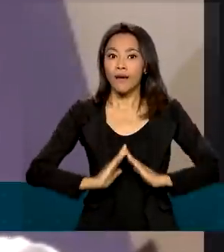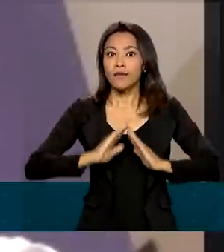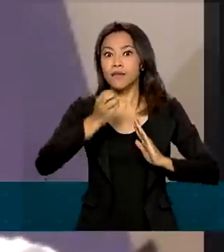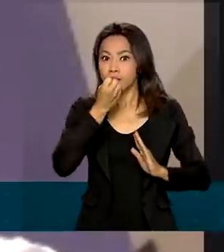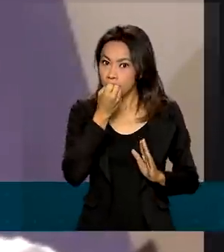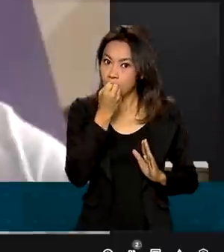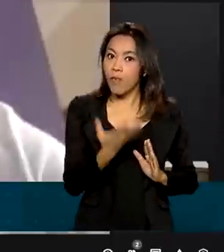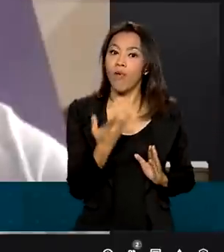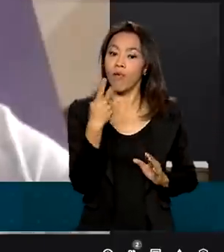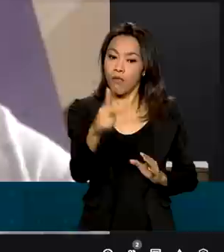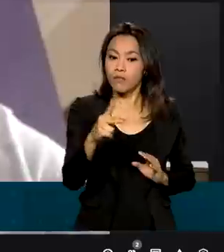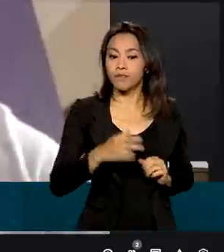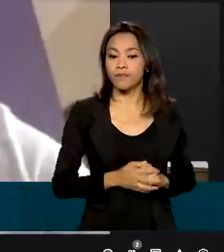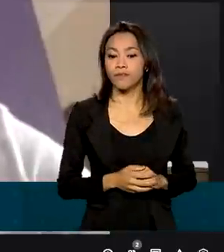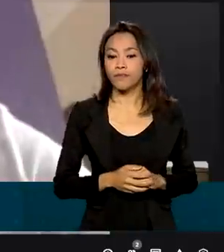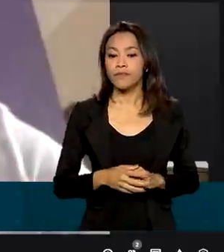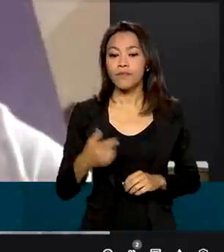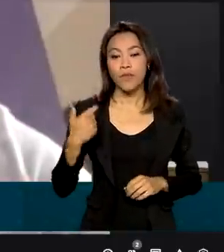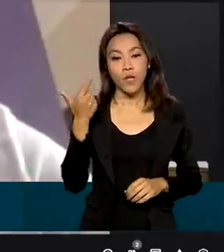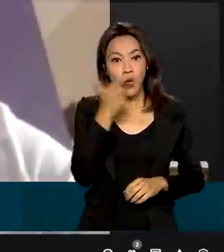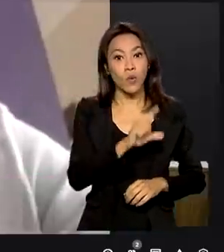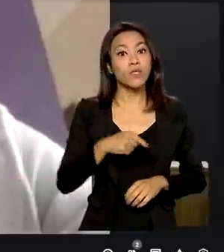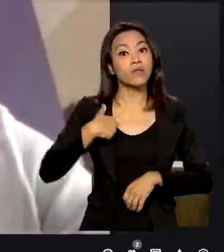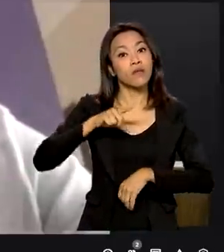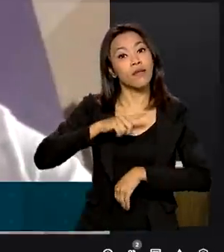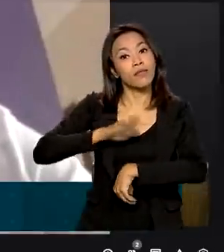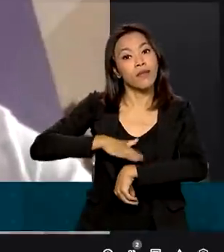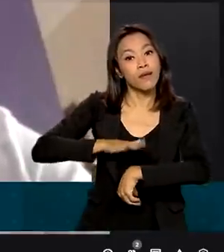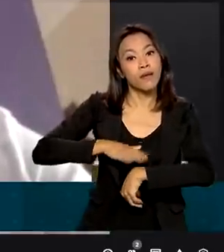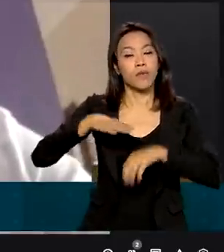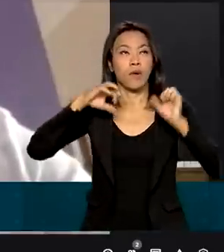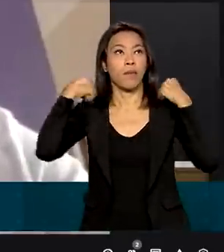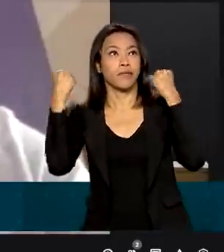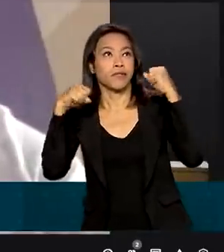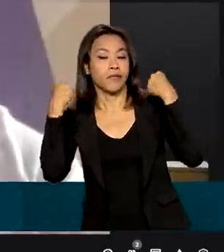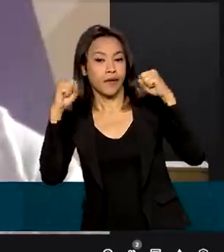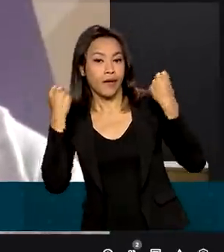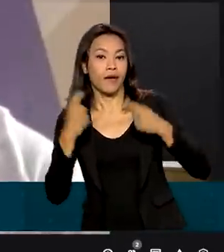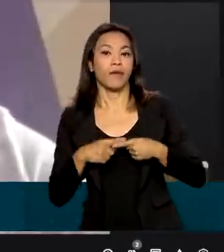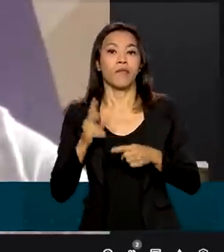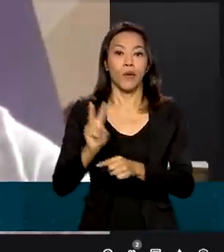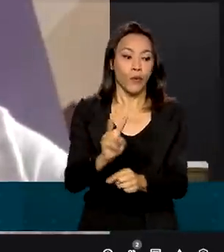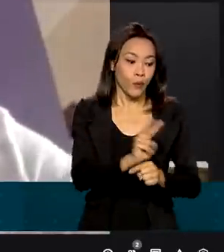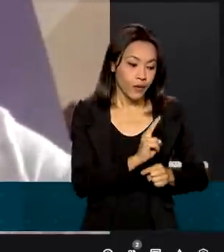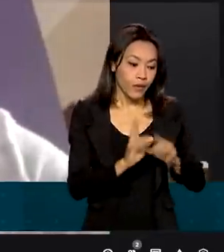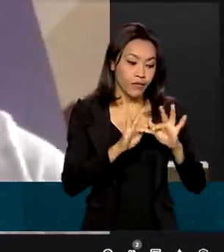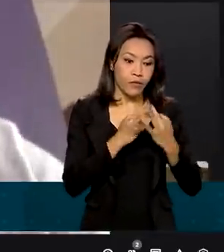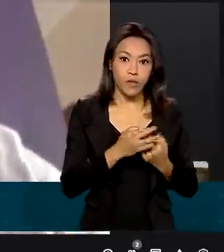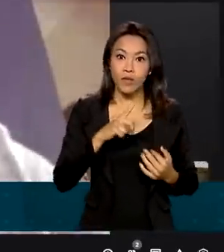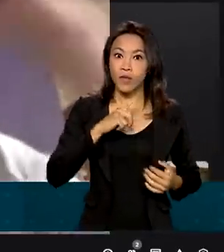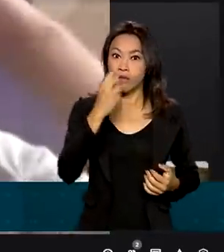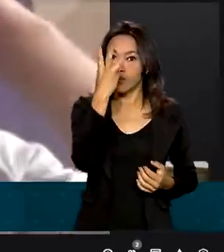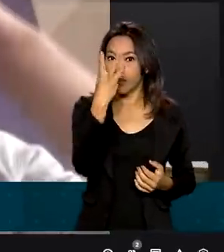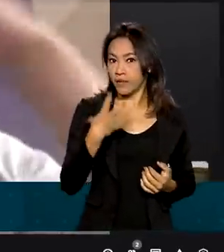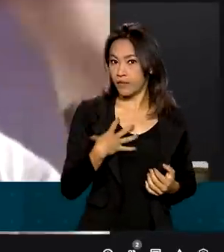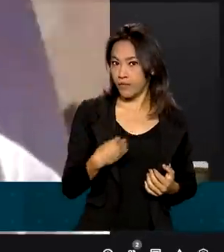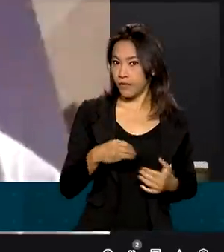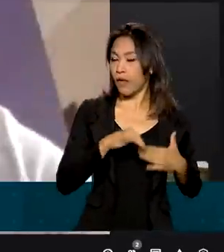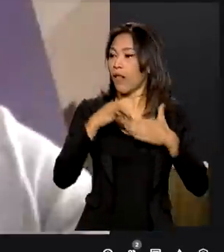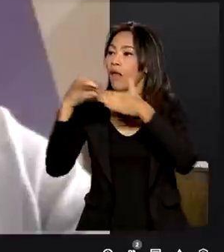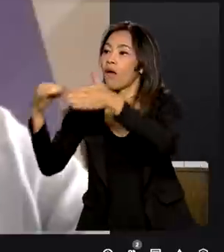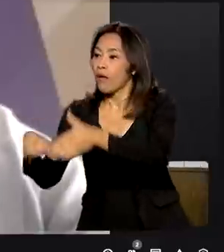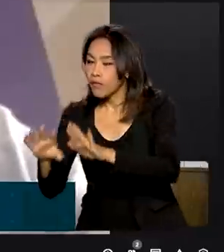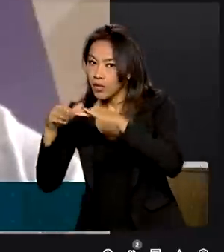vantagens. Então, eu consigo ter mais tempo para poder praticar exercício, para cuidar da família, porque eu tenho três filhos, então tenho que levar a criança na